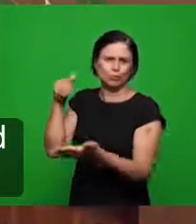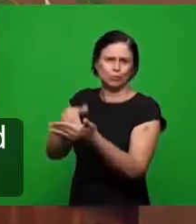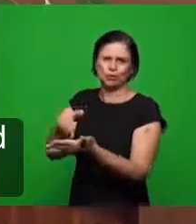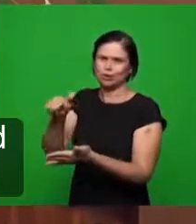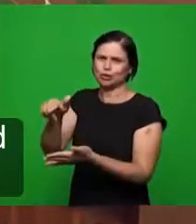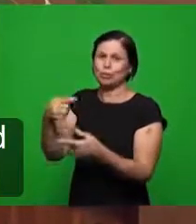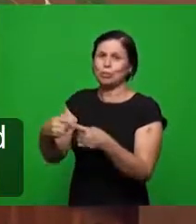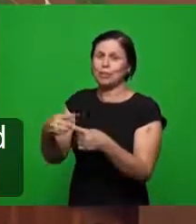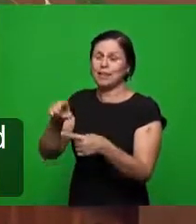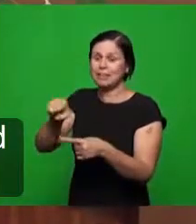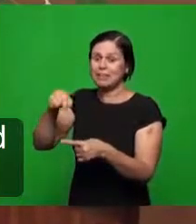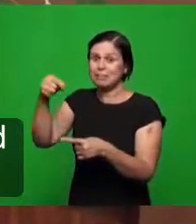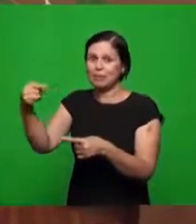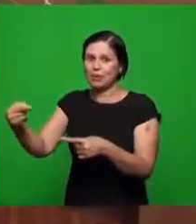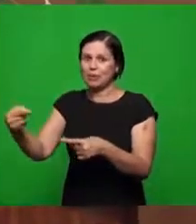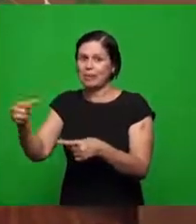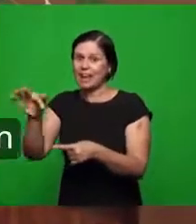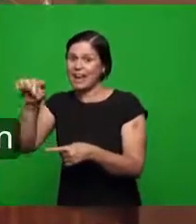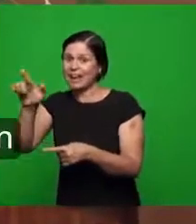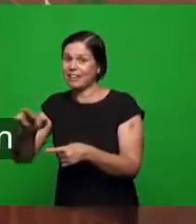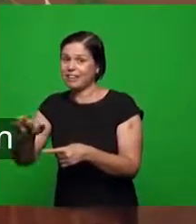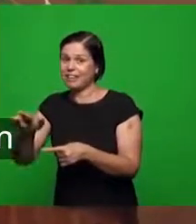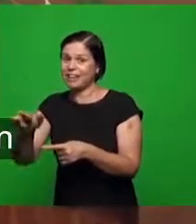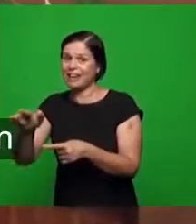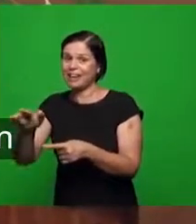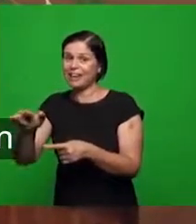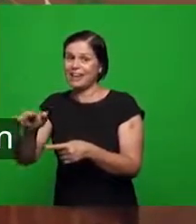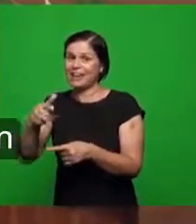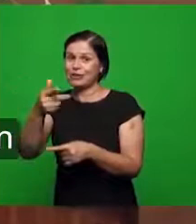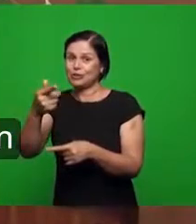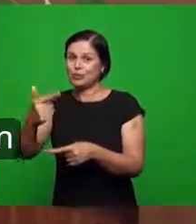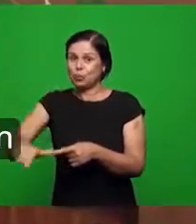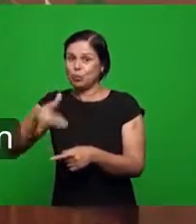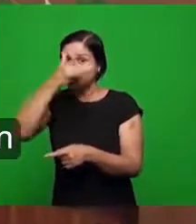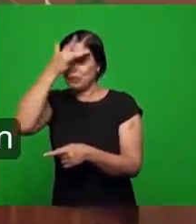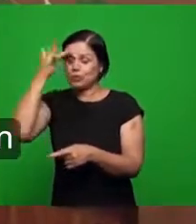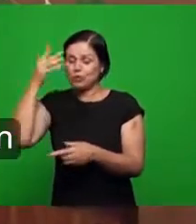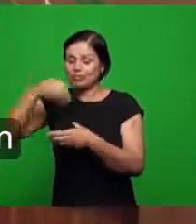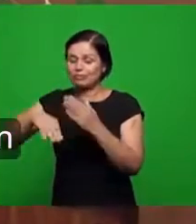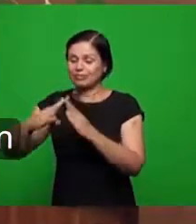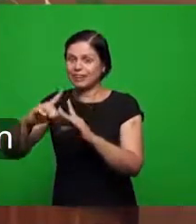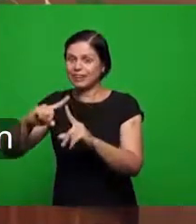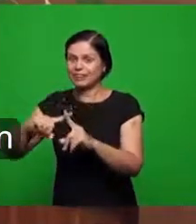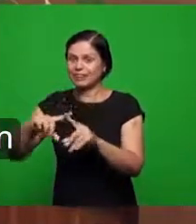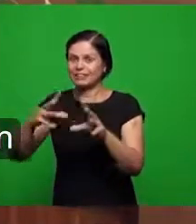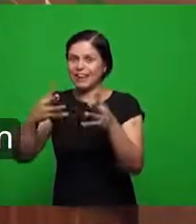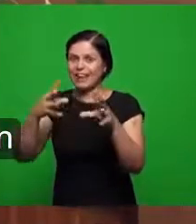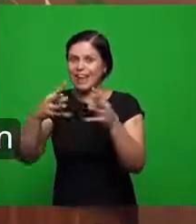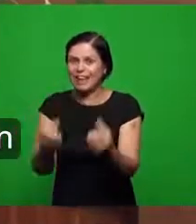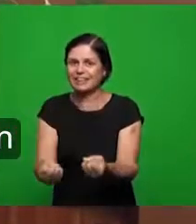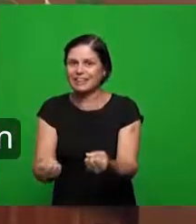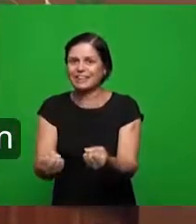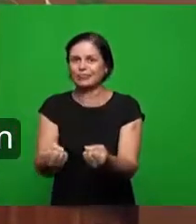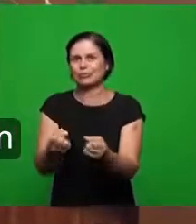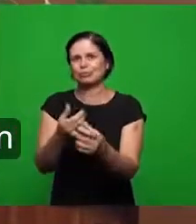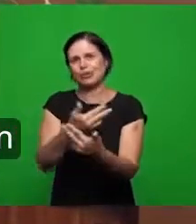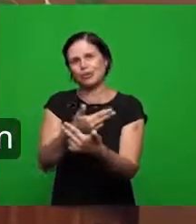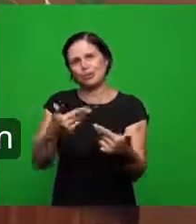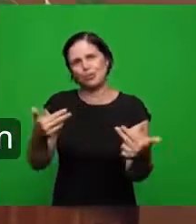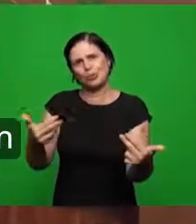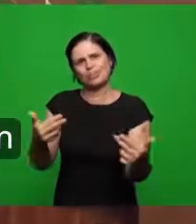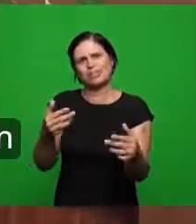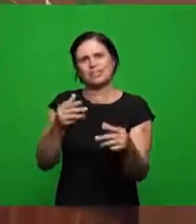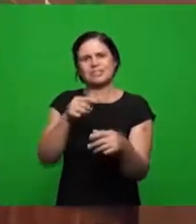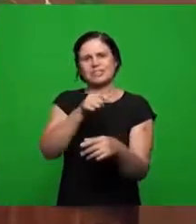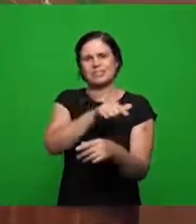de fora e nós vamos ver a parábola adiante do fermento